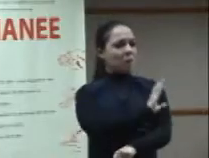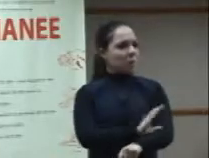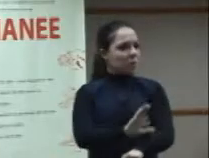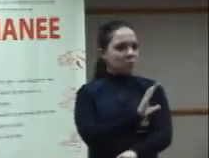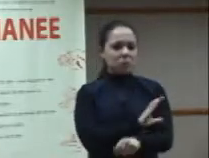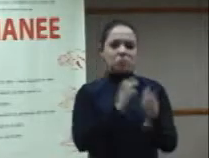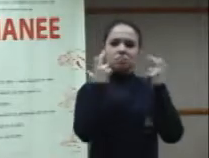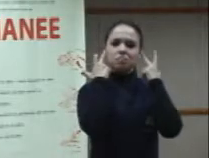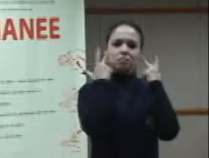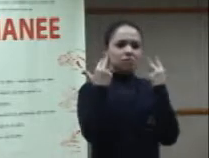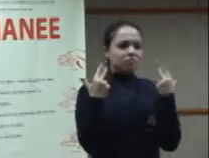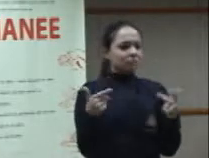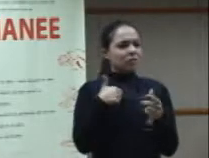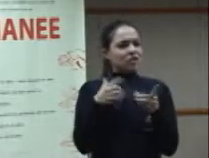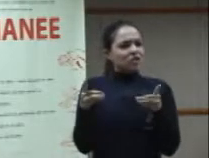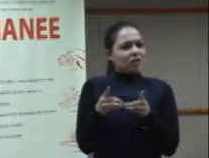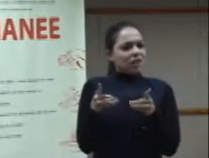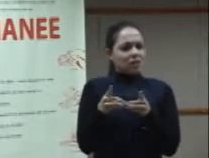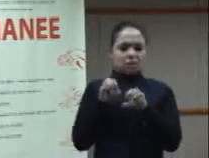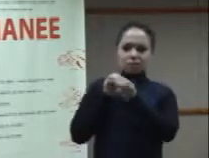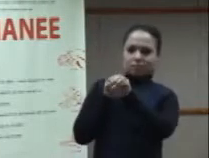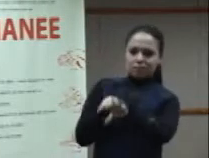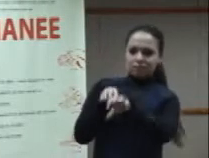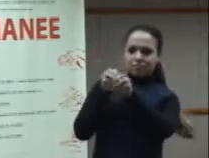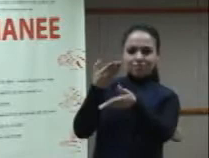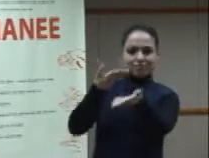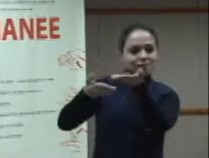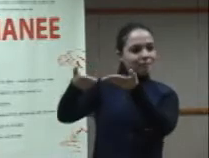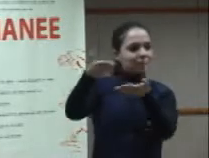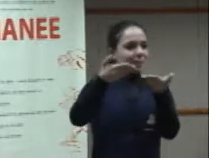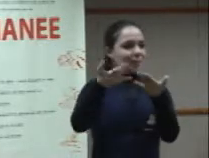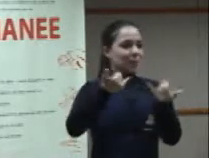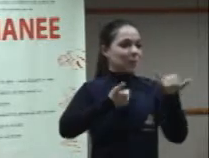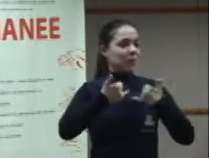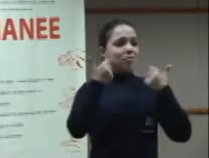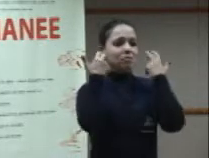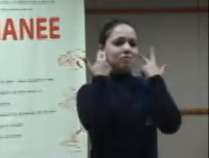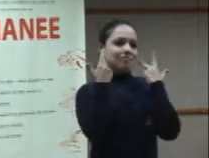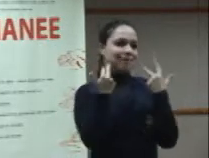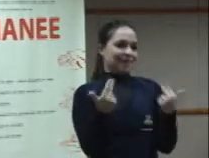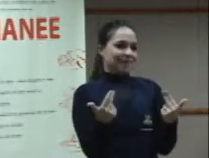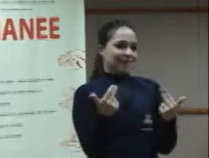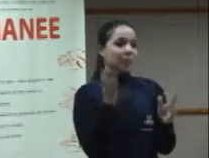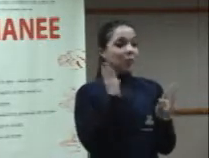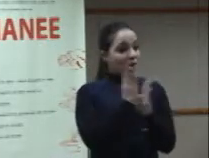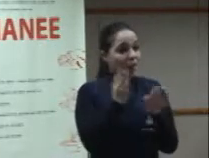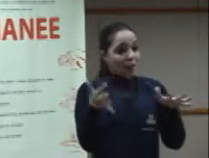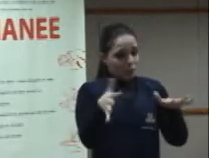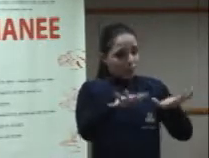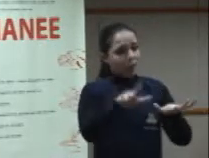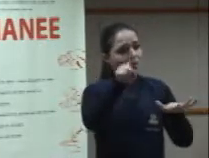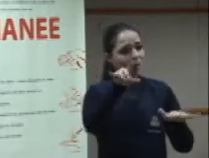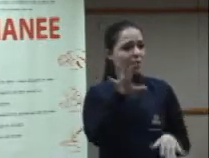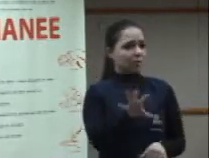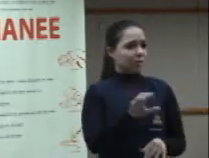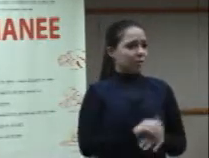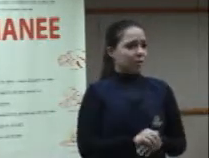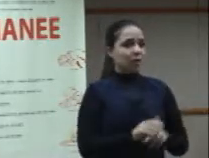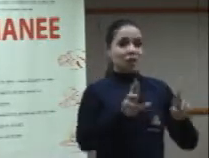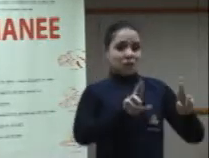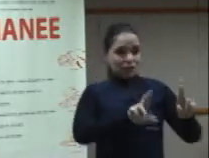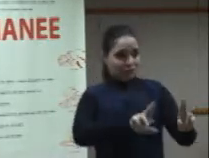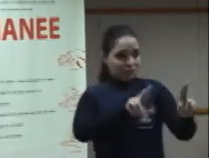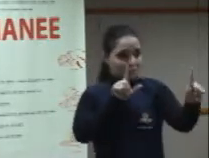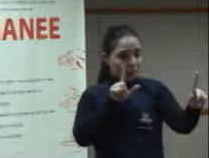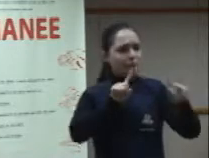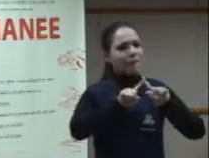estabelecer uma pedagogia, uma didática e uma troca de informações. Então, eu creio na inclusão assim, o viés da